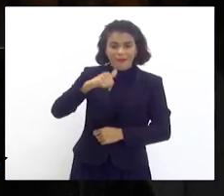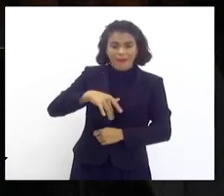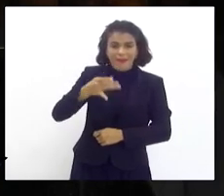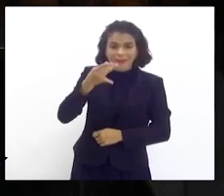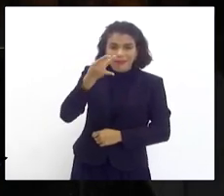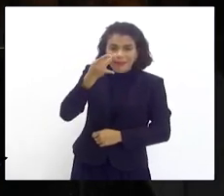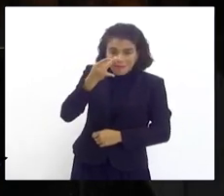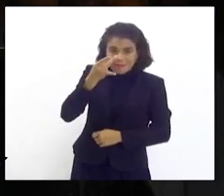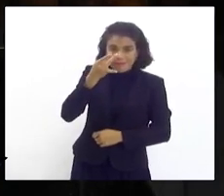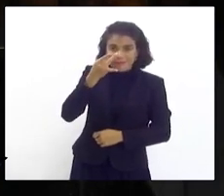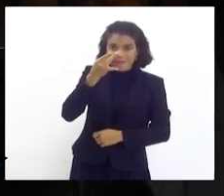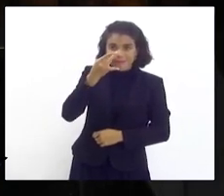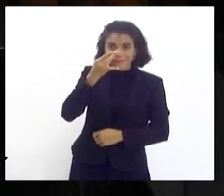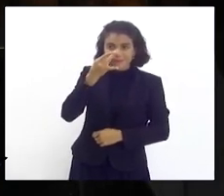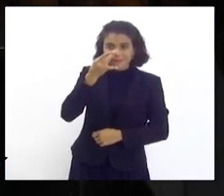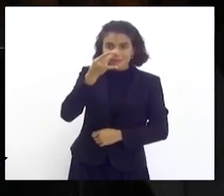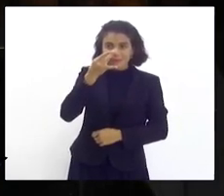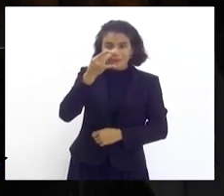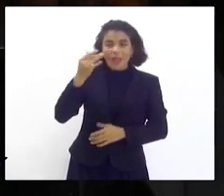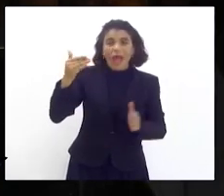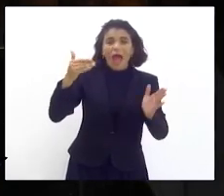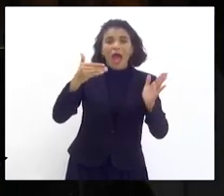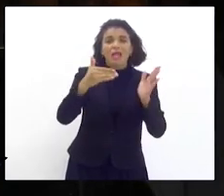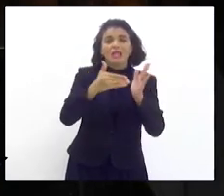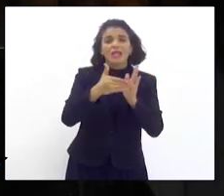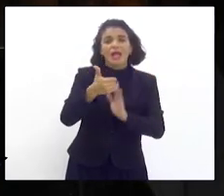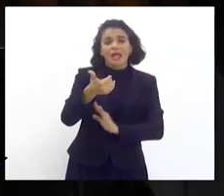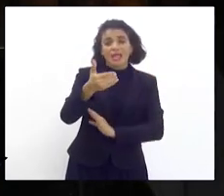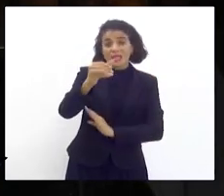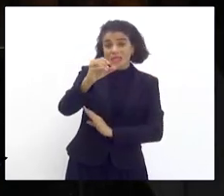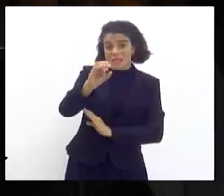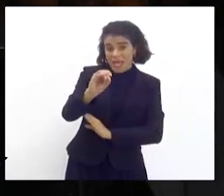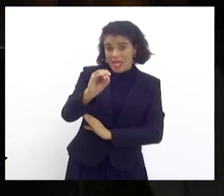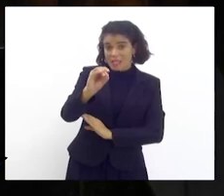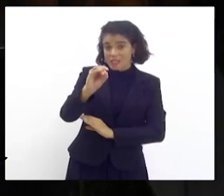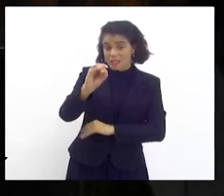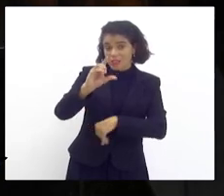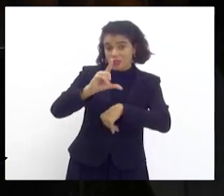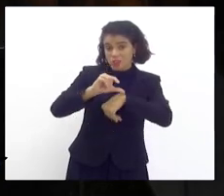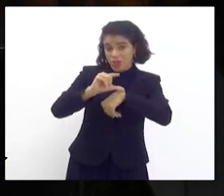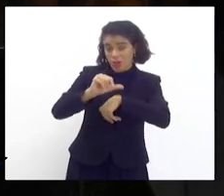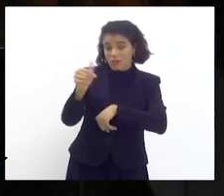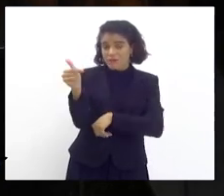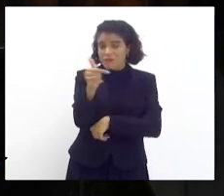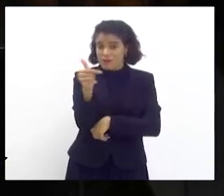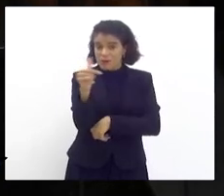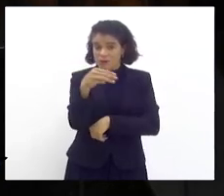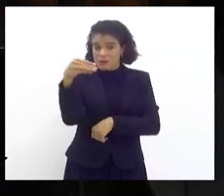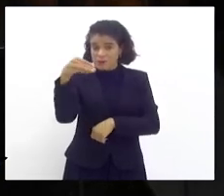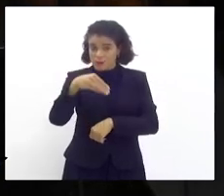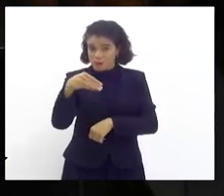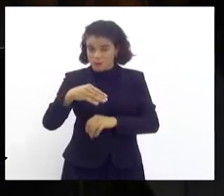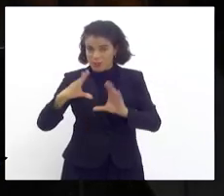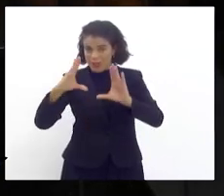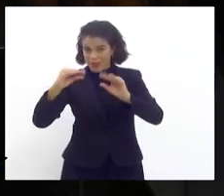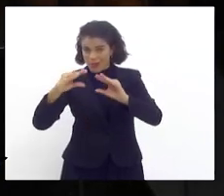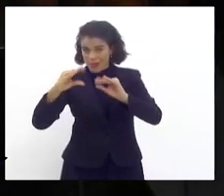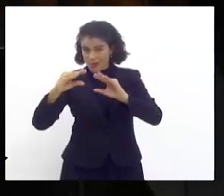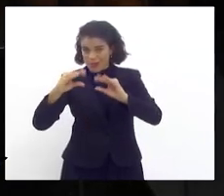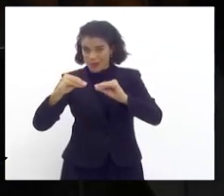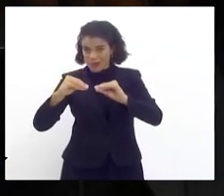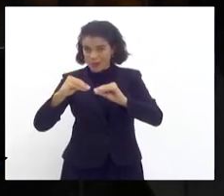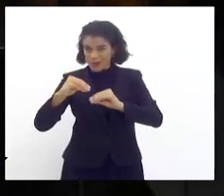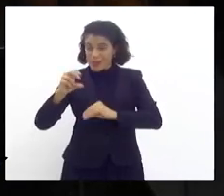presencialmente até as 22 horas e 22 minutos, e na quinta-feira